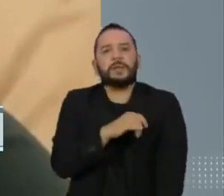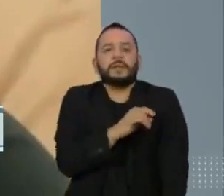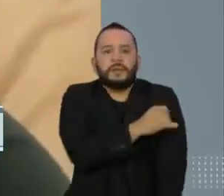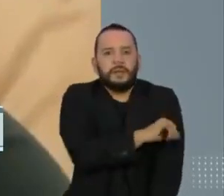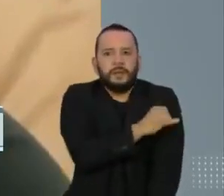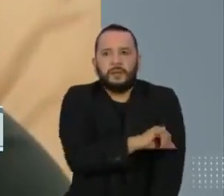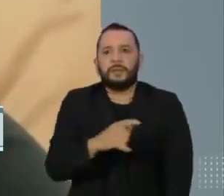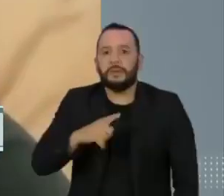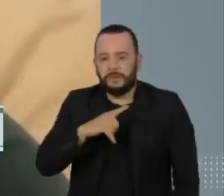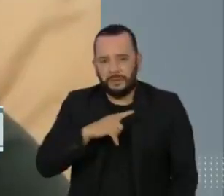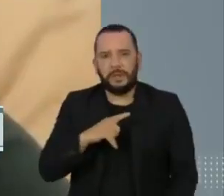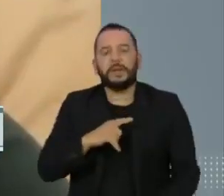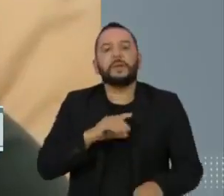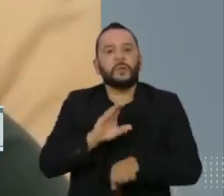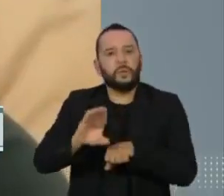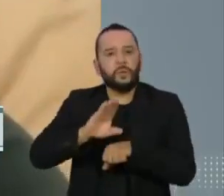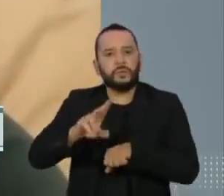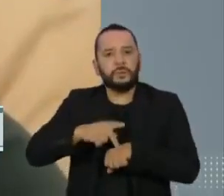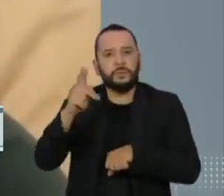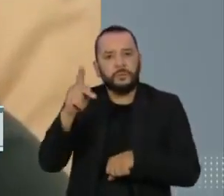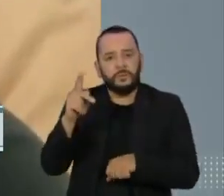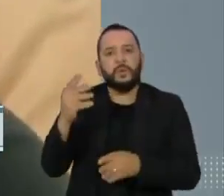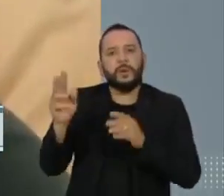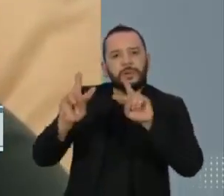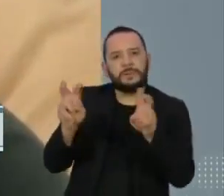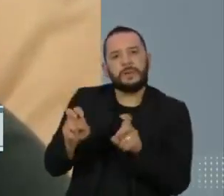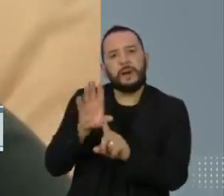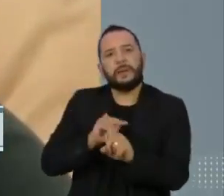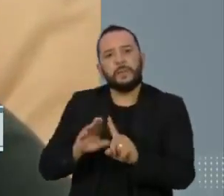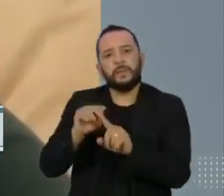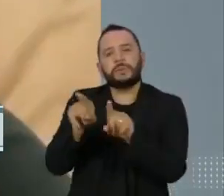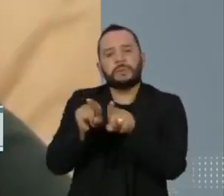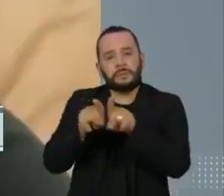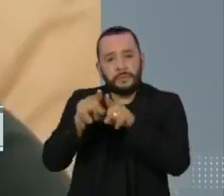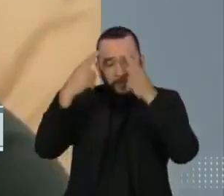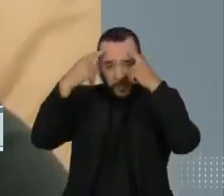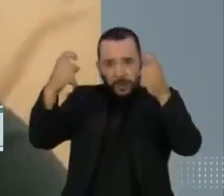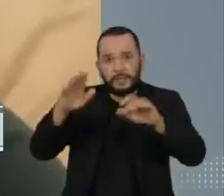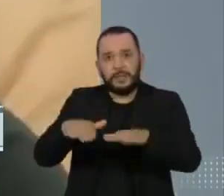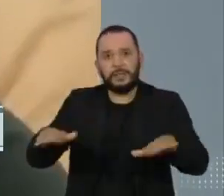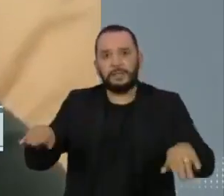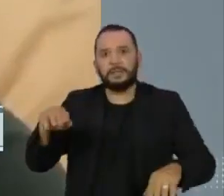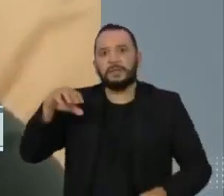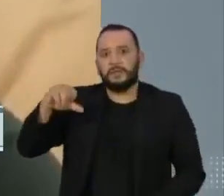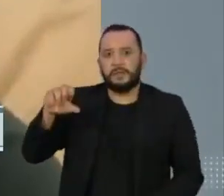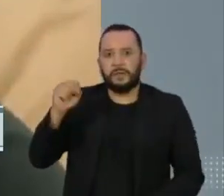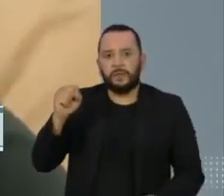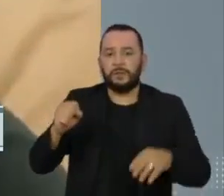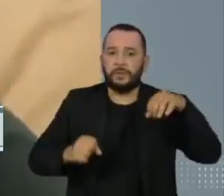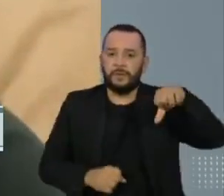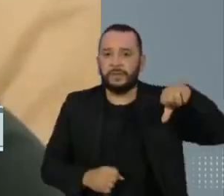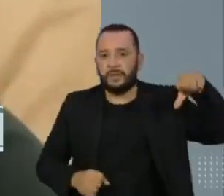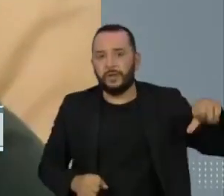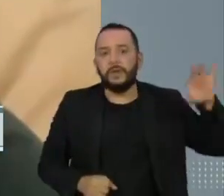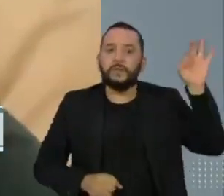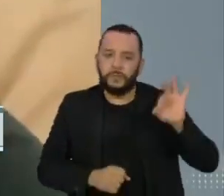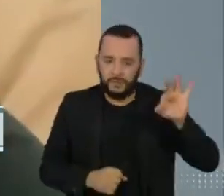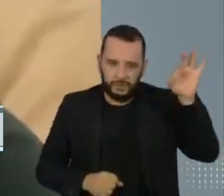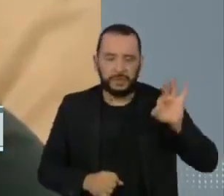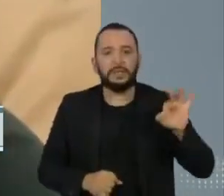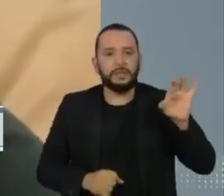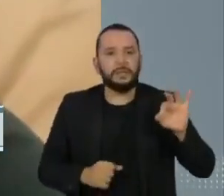-graduação só sobre abuso, violência a crianças, que quase 98% a 99% dos abusadores